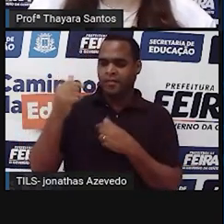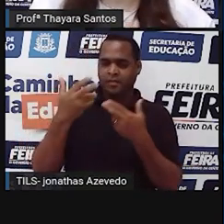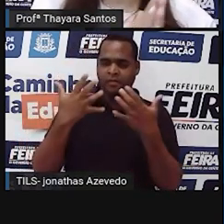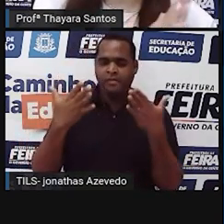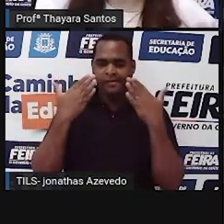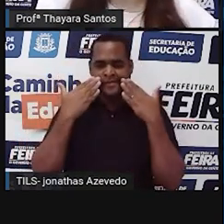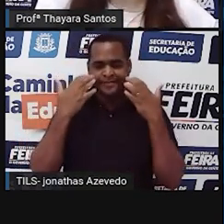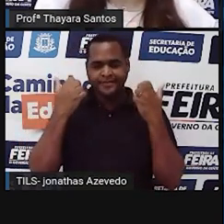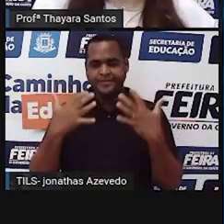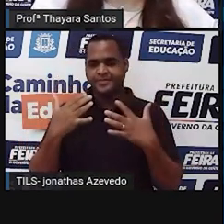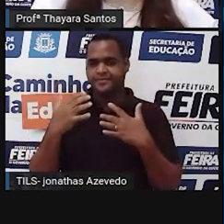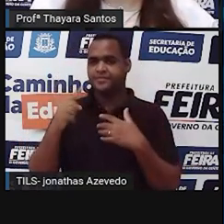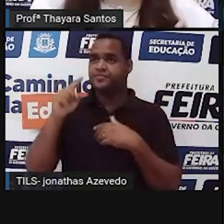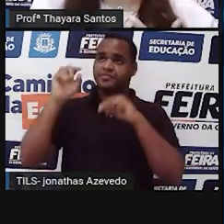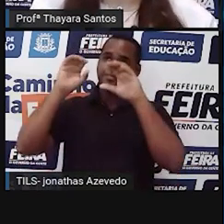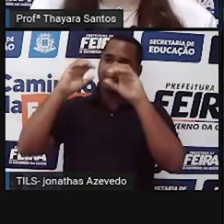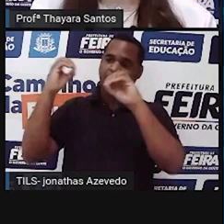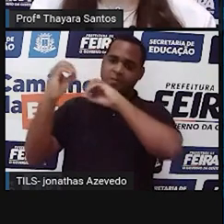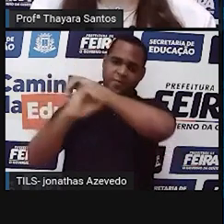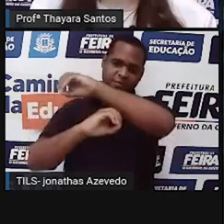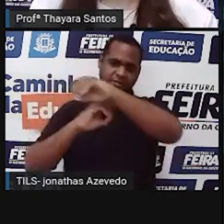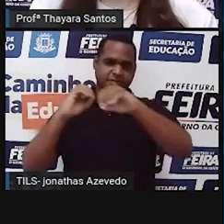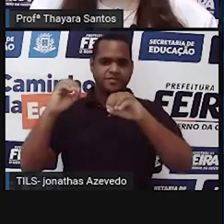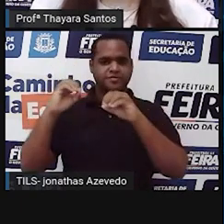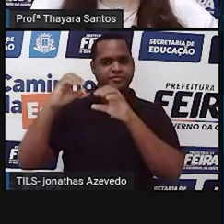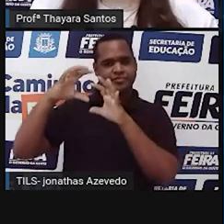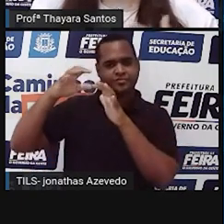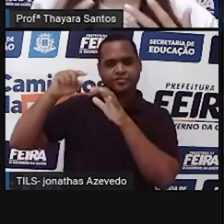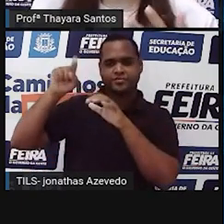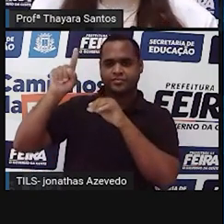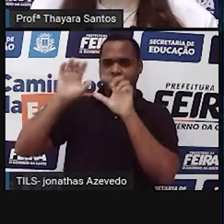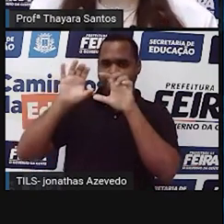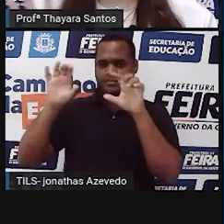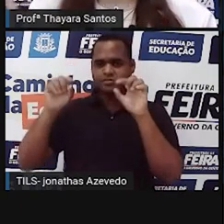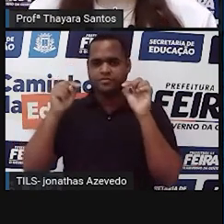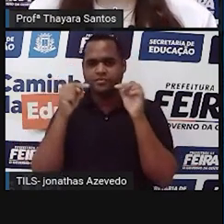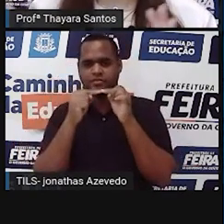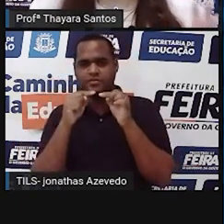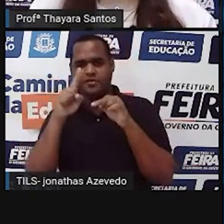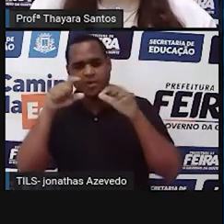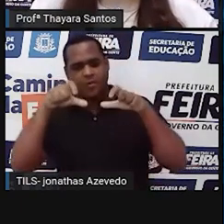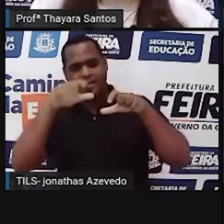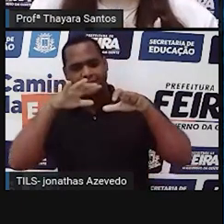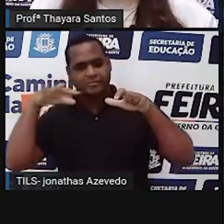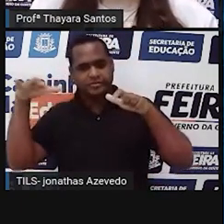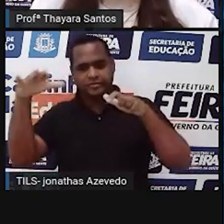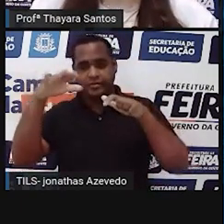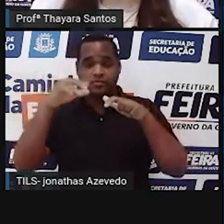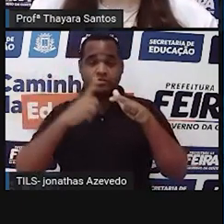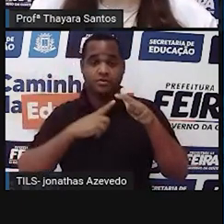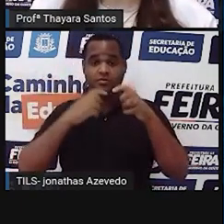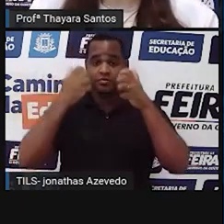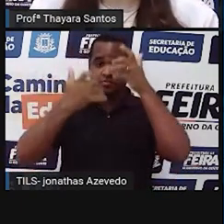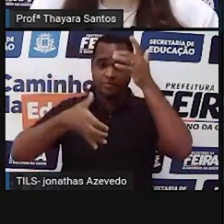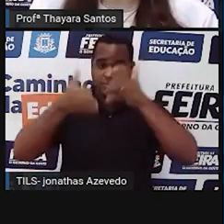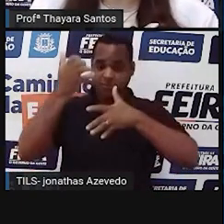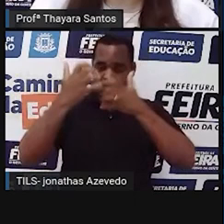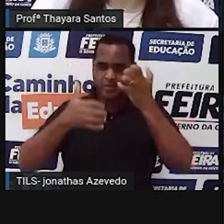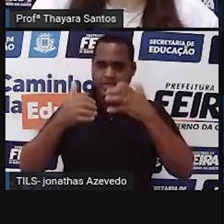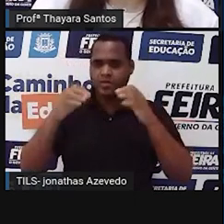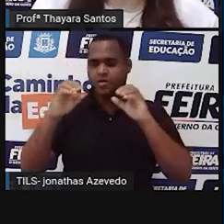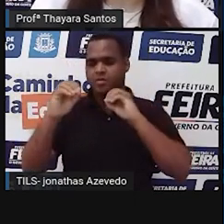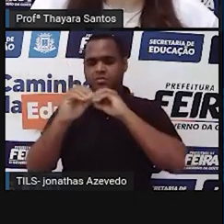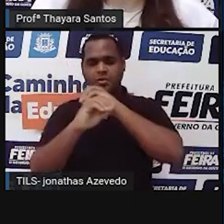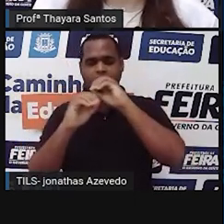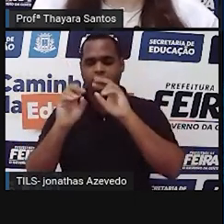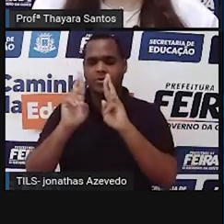trata do universo sideral e dos corpos celestes com o fim de situá-los no espaço e no tempo e explicar a origem e o